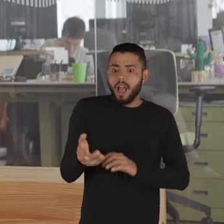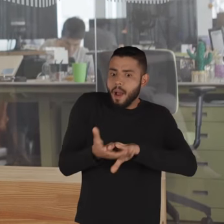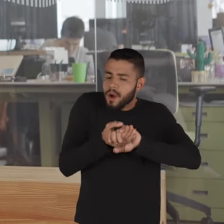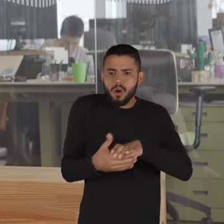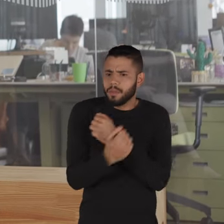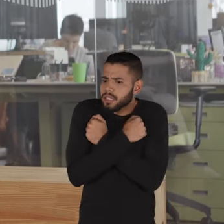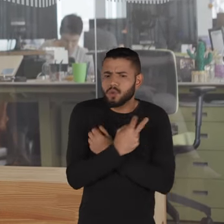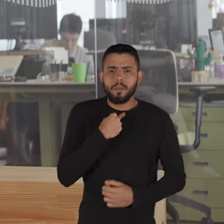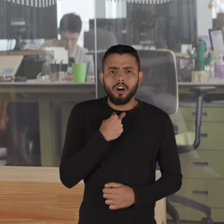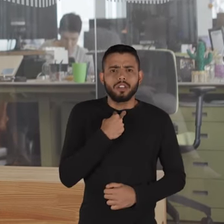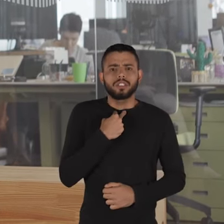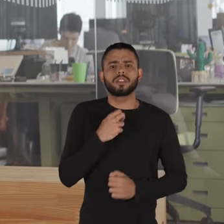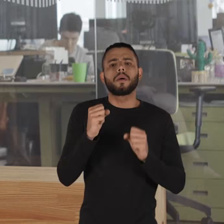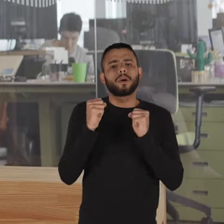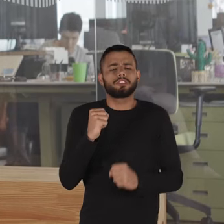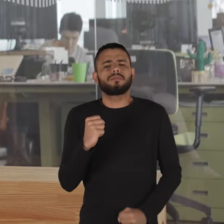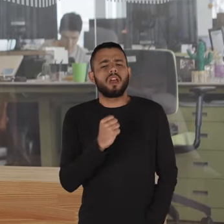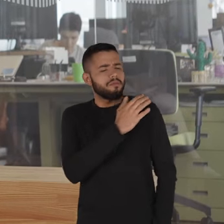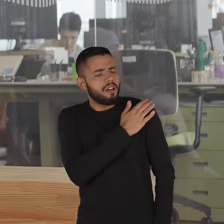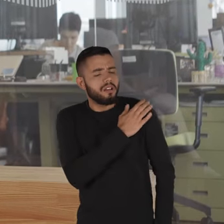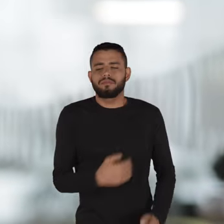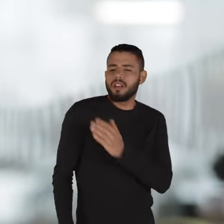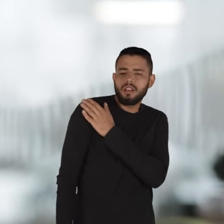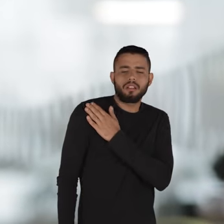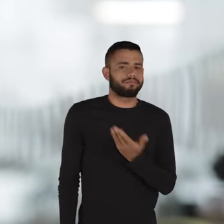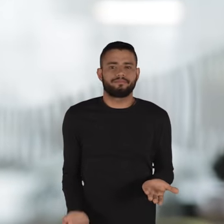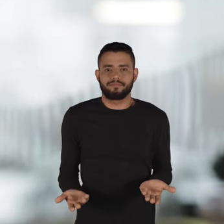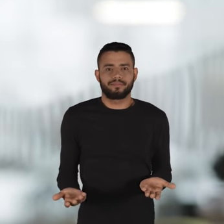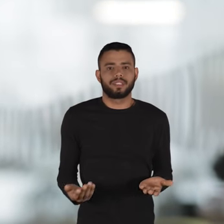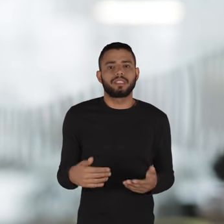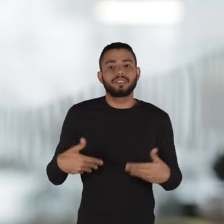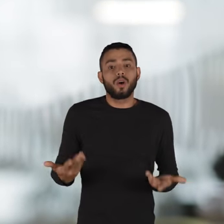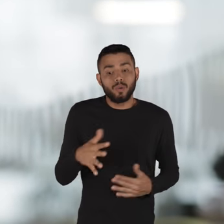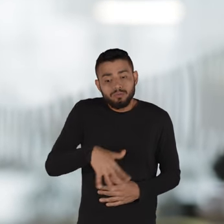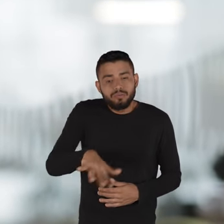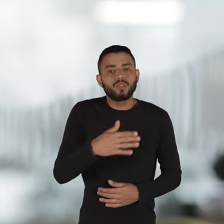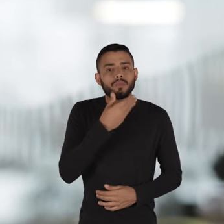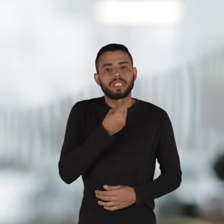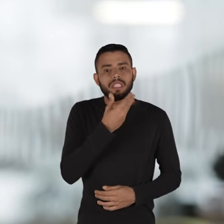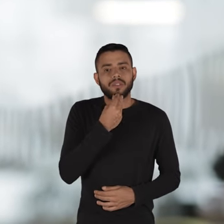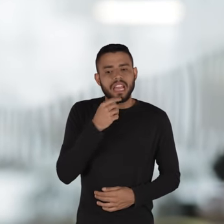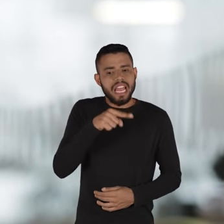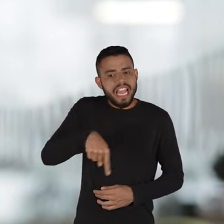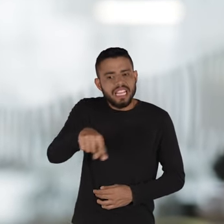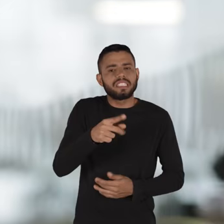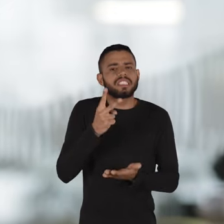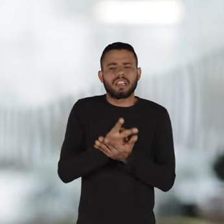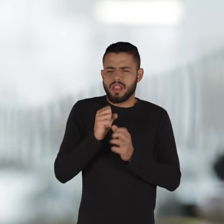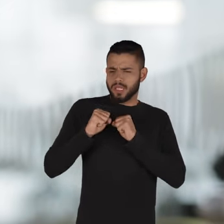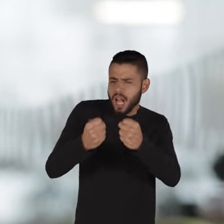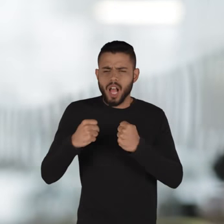a dar a mão, bate no ombro. Não à toa, os meninos é esperado que eles sejam